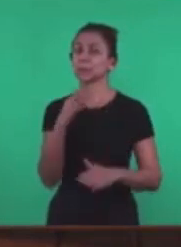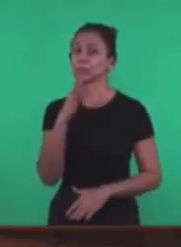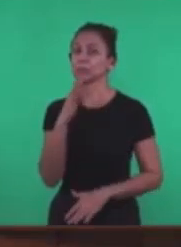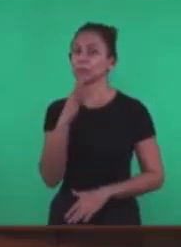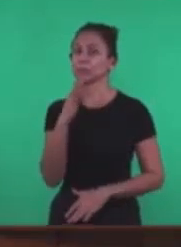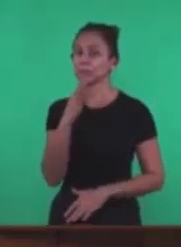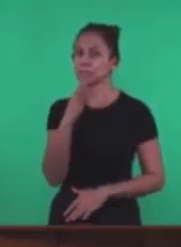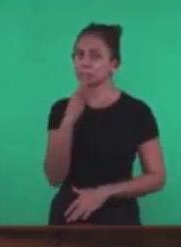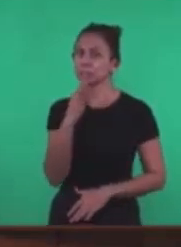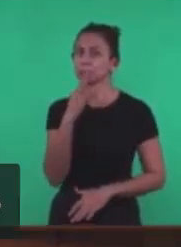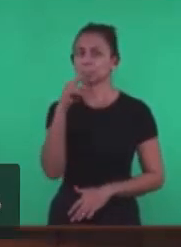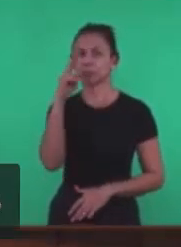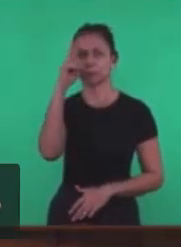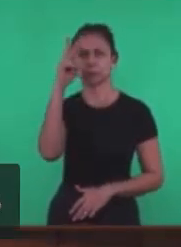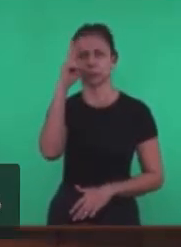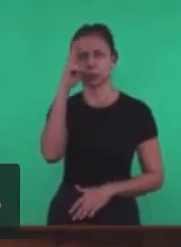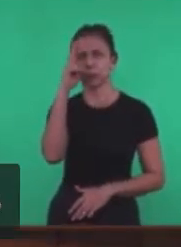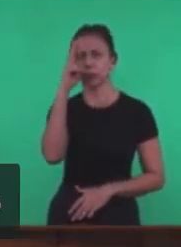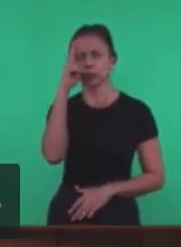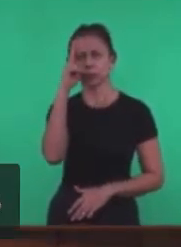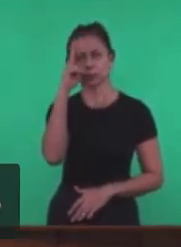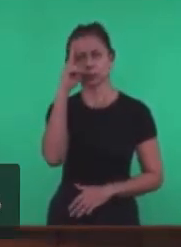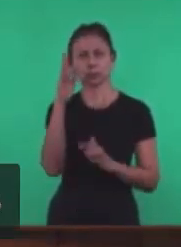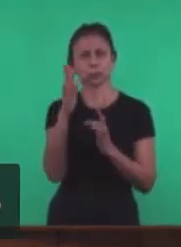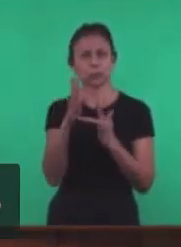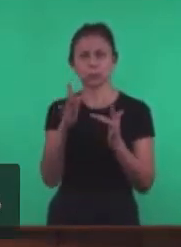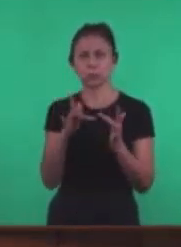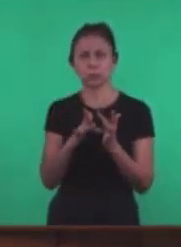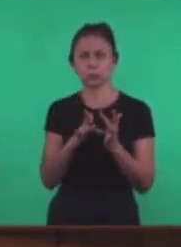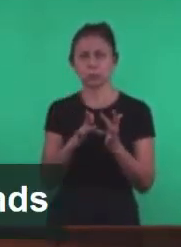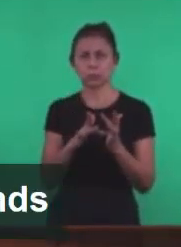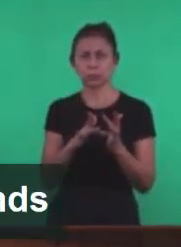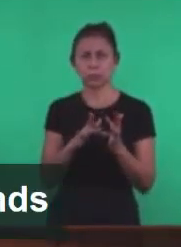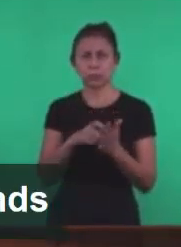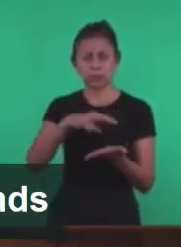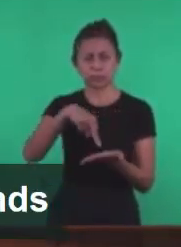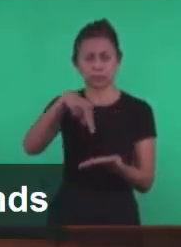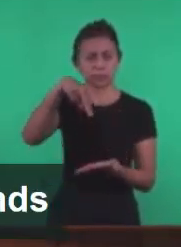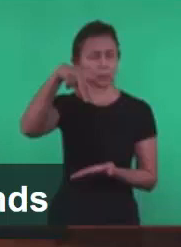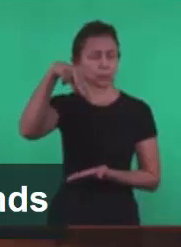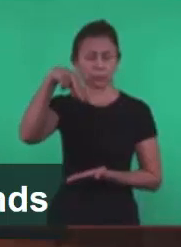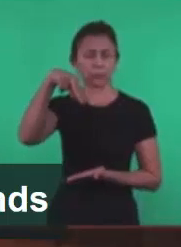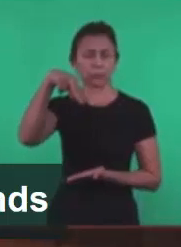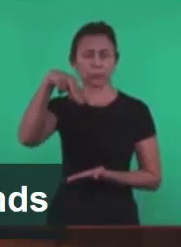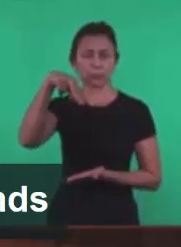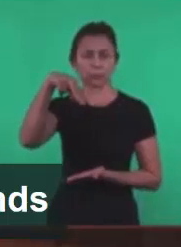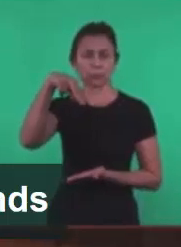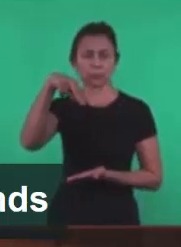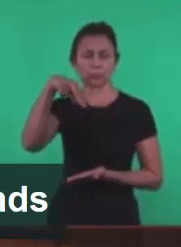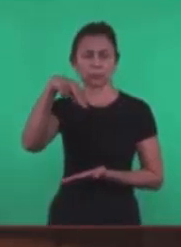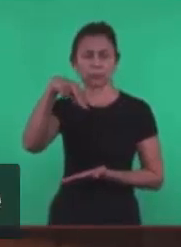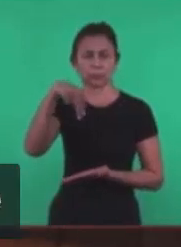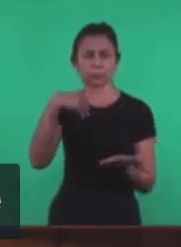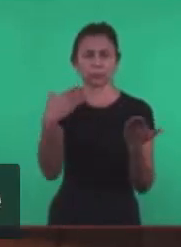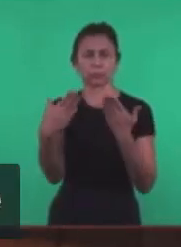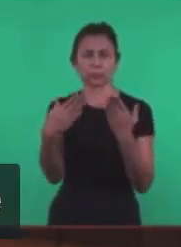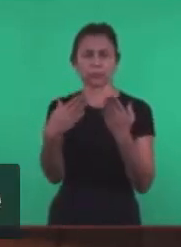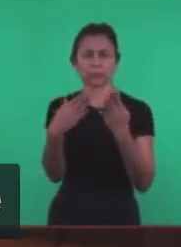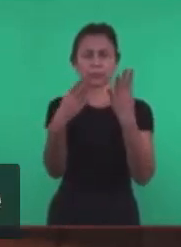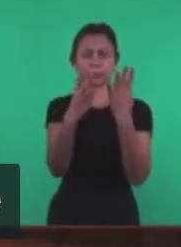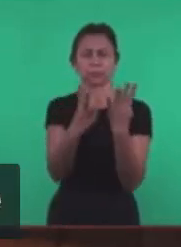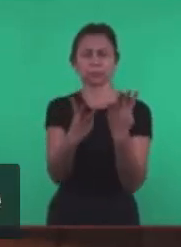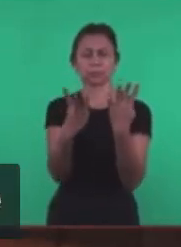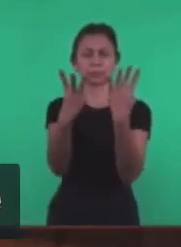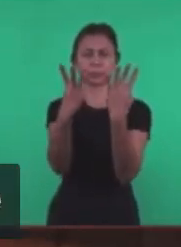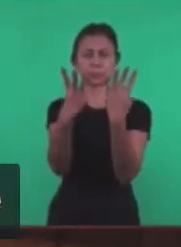senhor Que ressuscitou Daquele que estava vivo Que era o senhor Jesus Que estava no meio Dos sete cassais de ouro Estava no meio